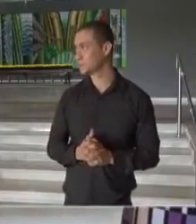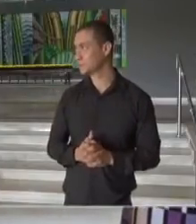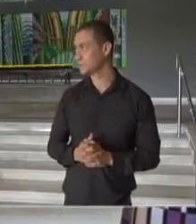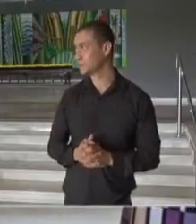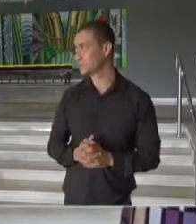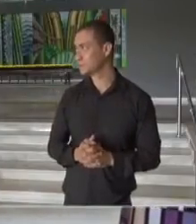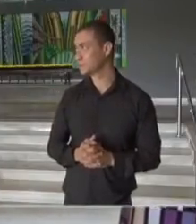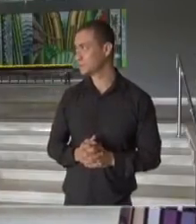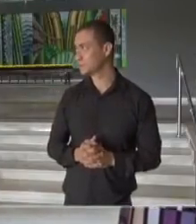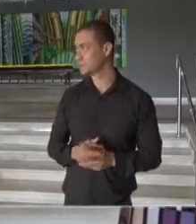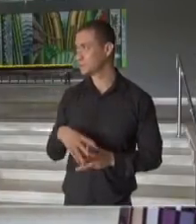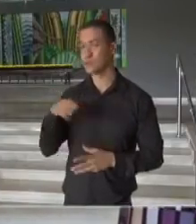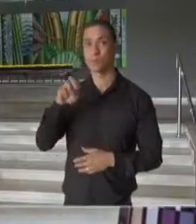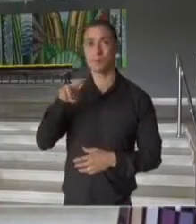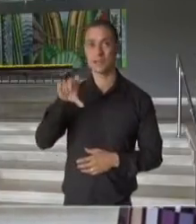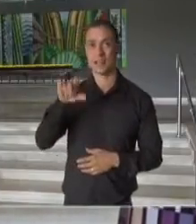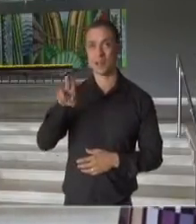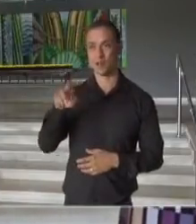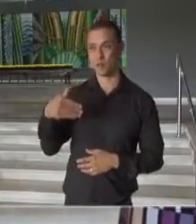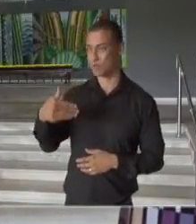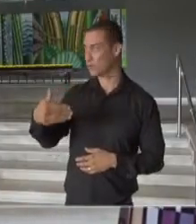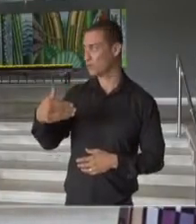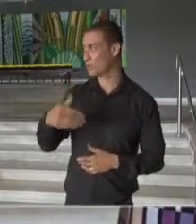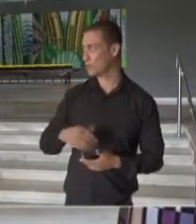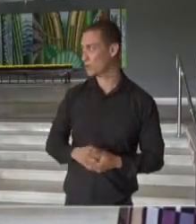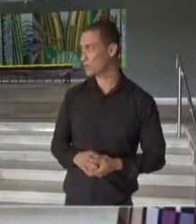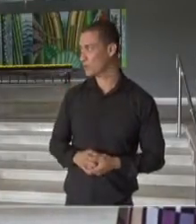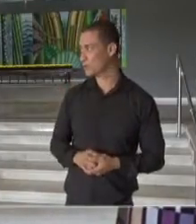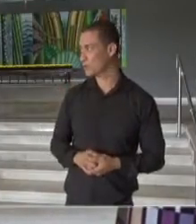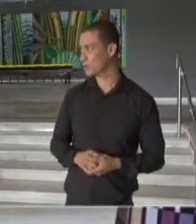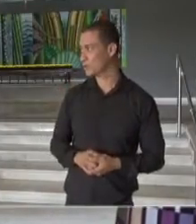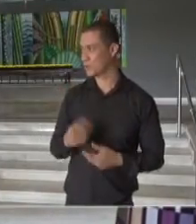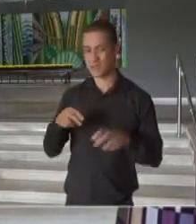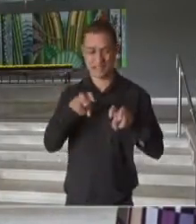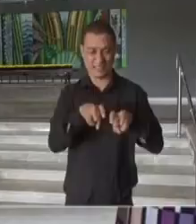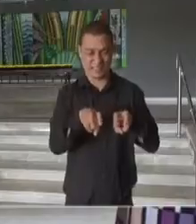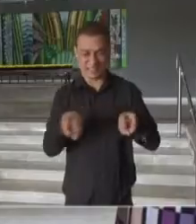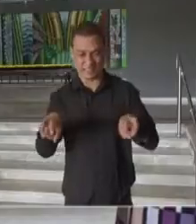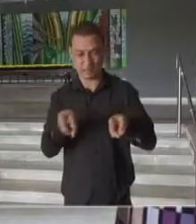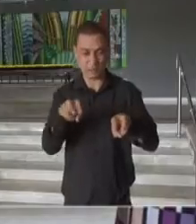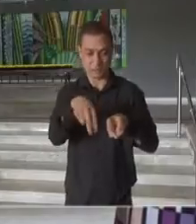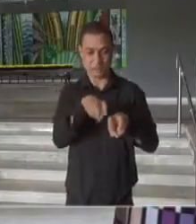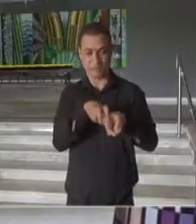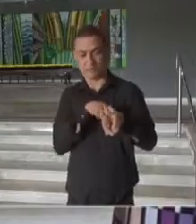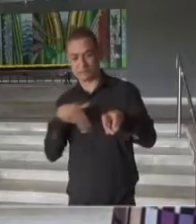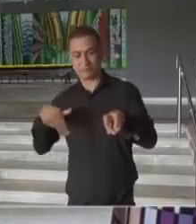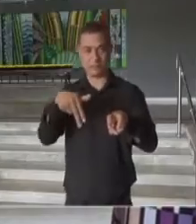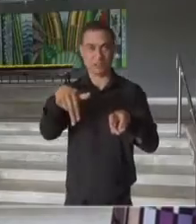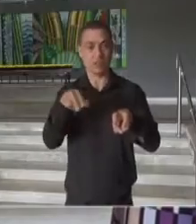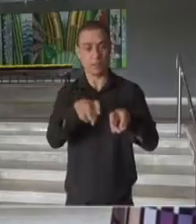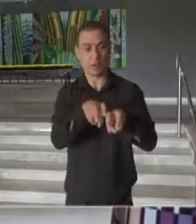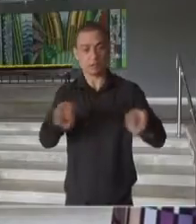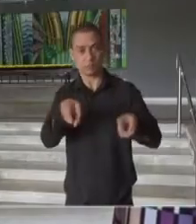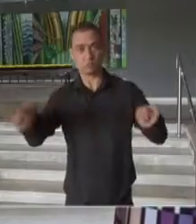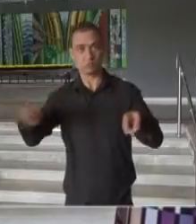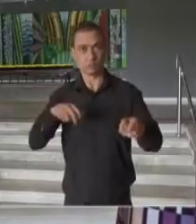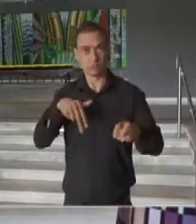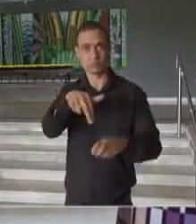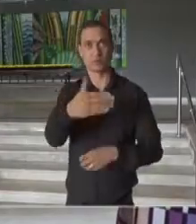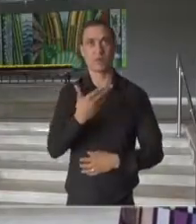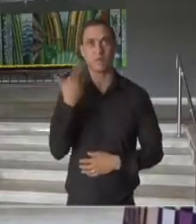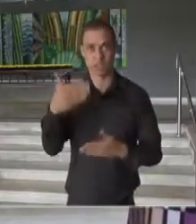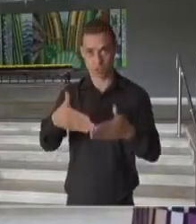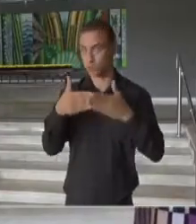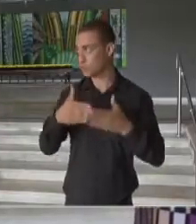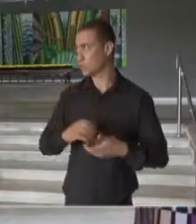Recomendar ao nosso pessoal, nas próximas, afastar um pouco mais as cadeiras, porque há dificuldade para as pessoas que estão atrás chegarem aqui à frente ao microfone.